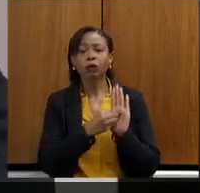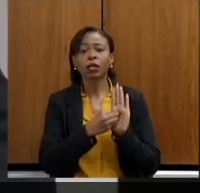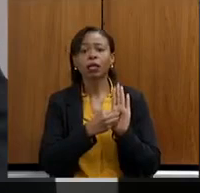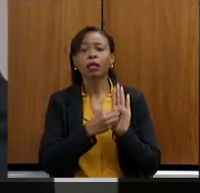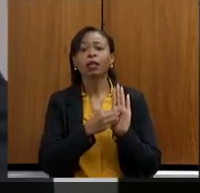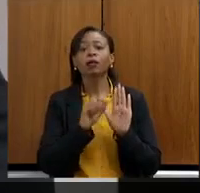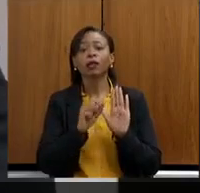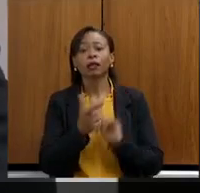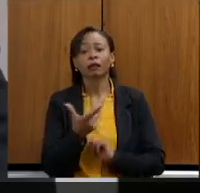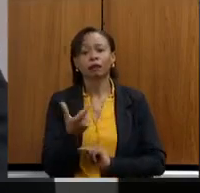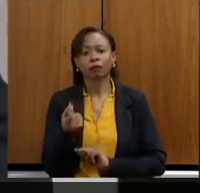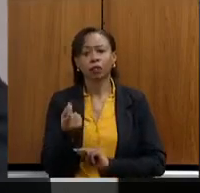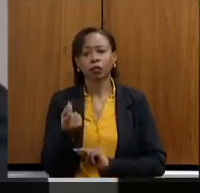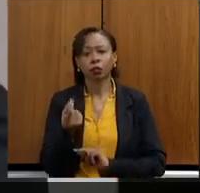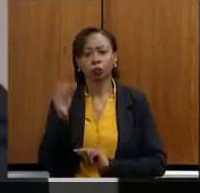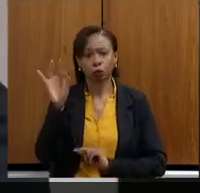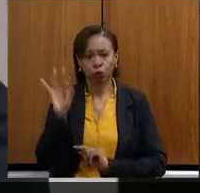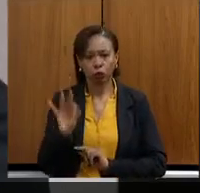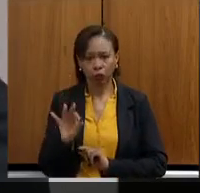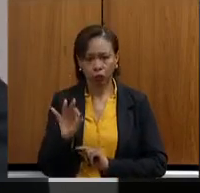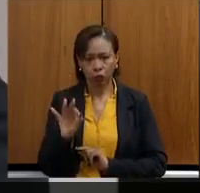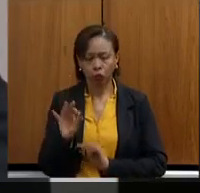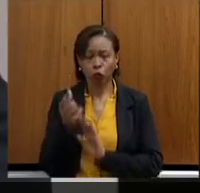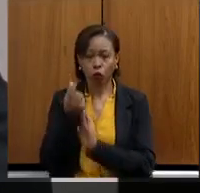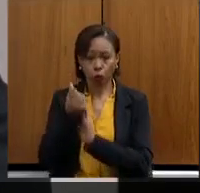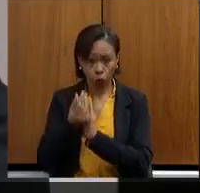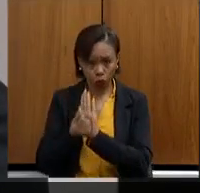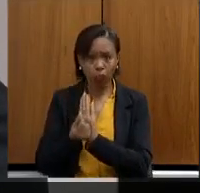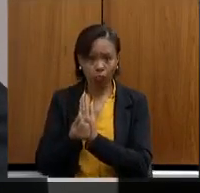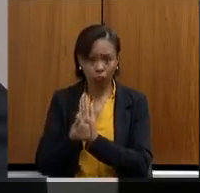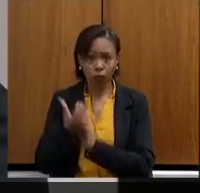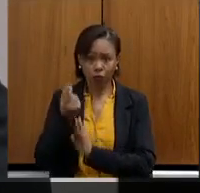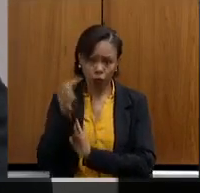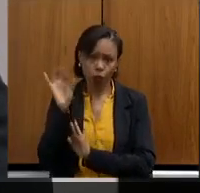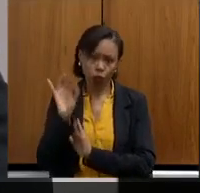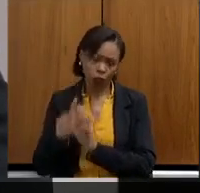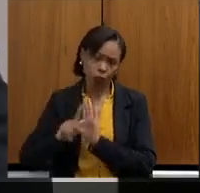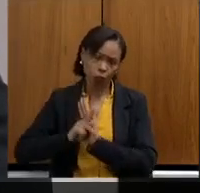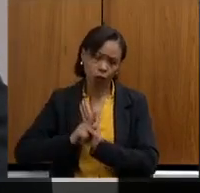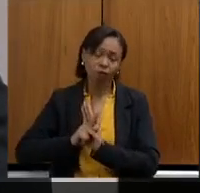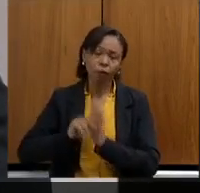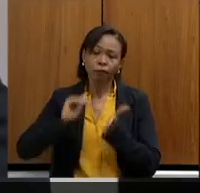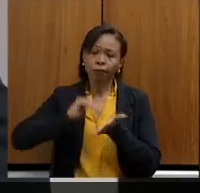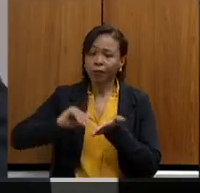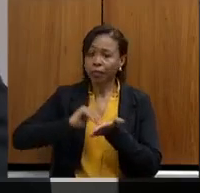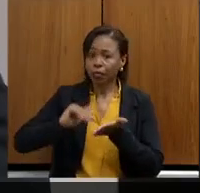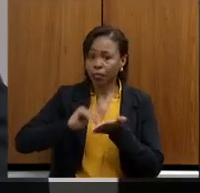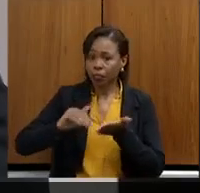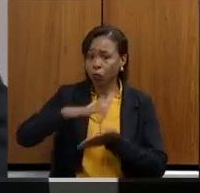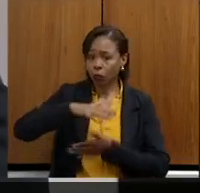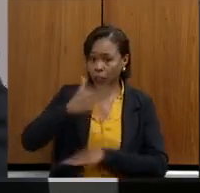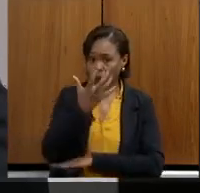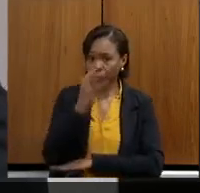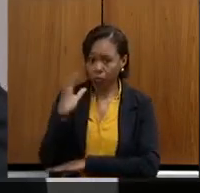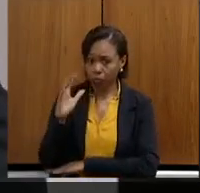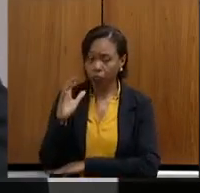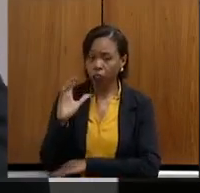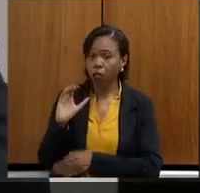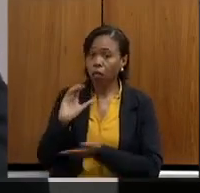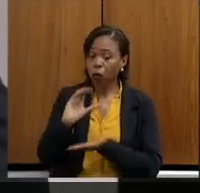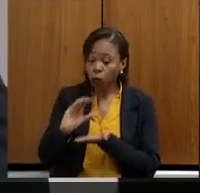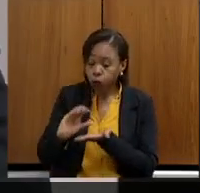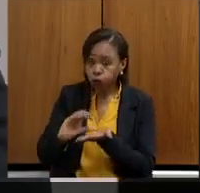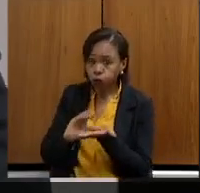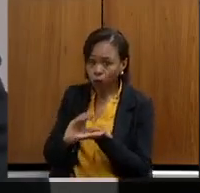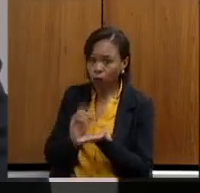20% do orçamento que a Secretaria do Meio Ambiente arrecada que esse